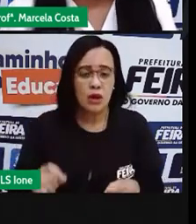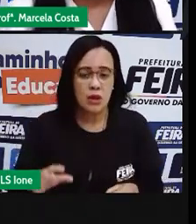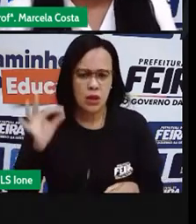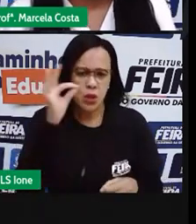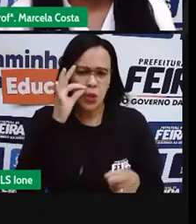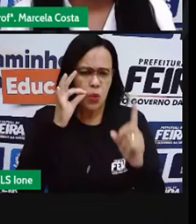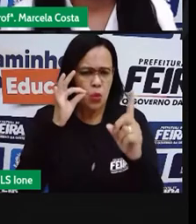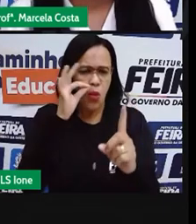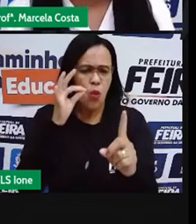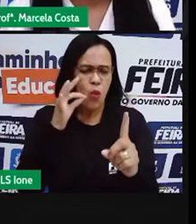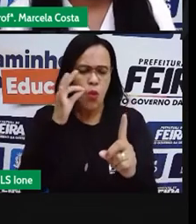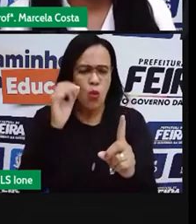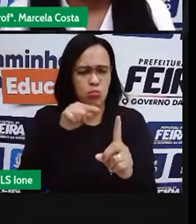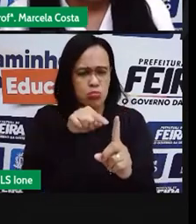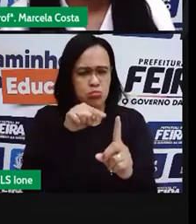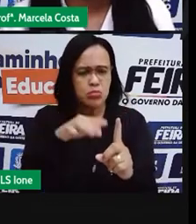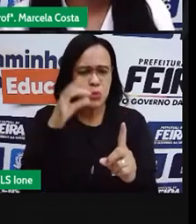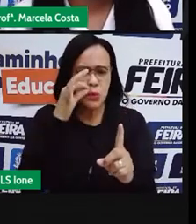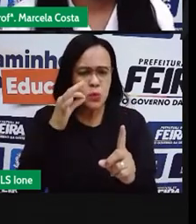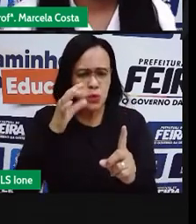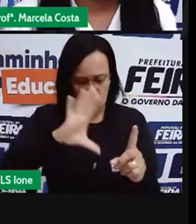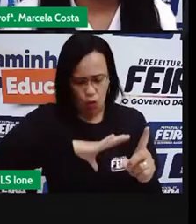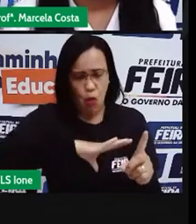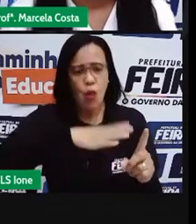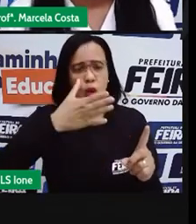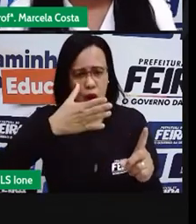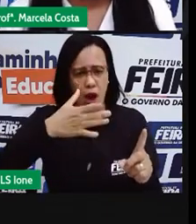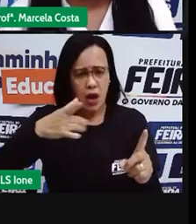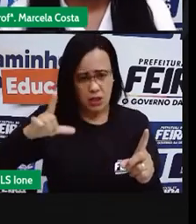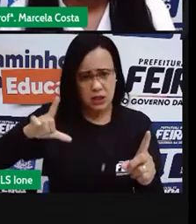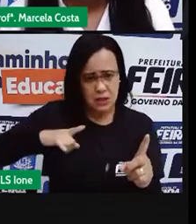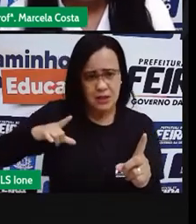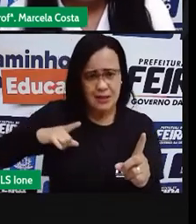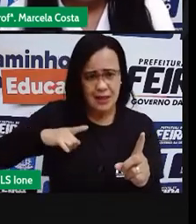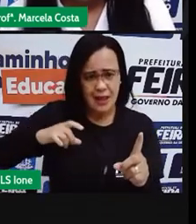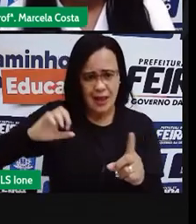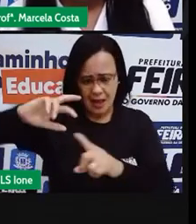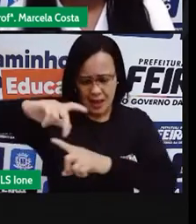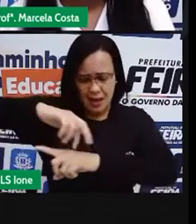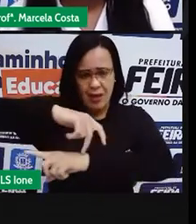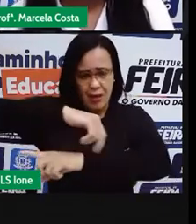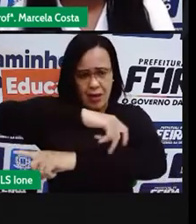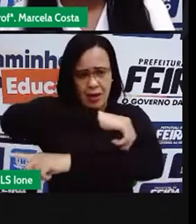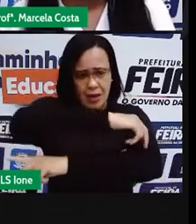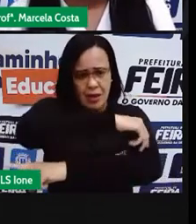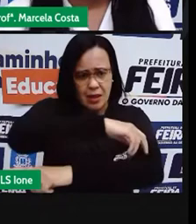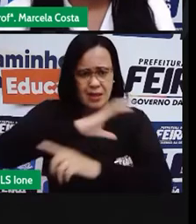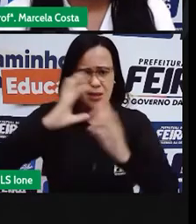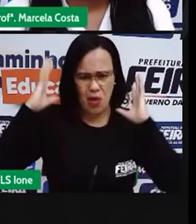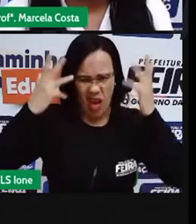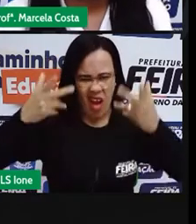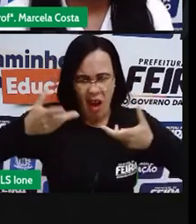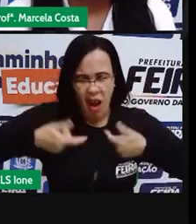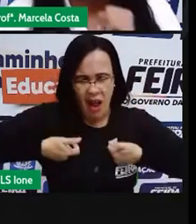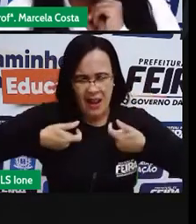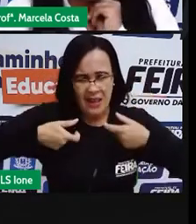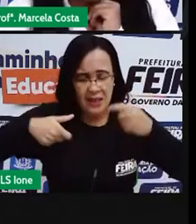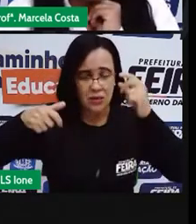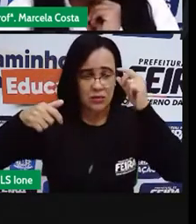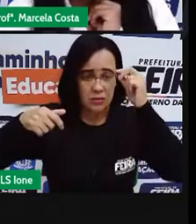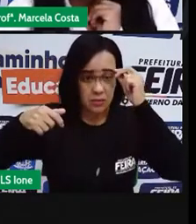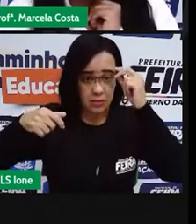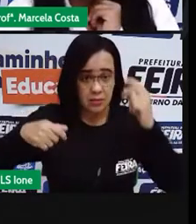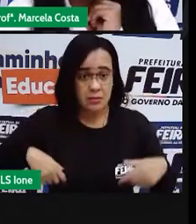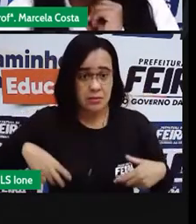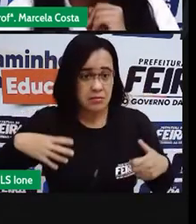rato realmente teria coragem de ir lá, ficar em cima do leão? E se eu conheço